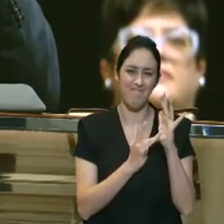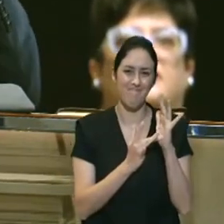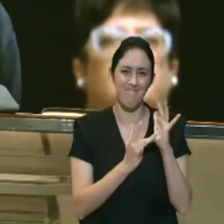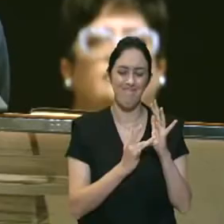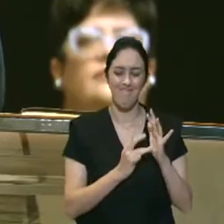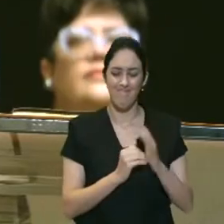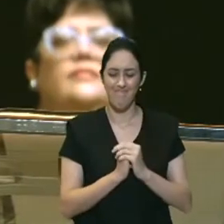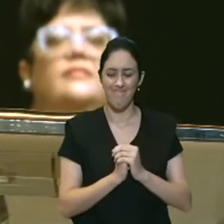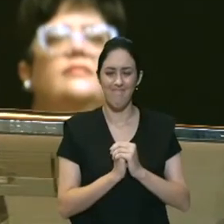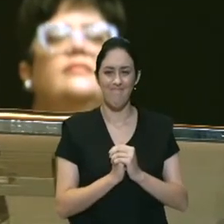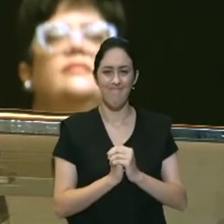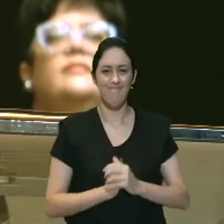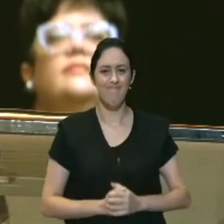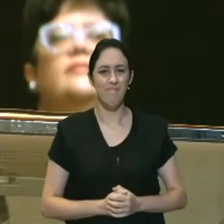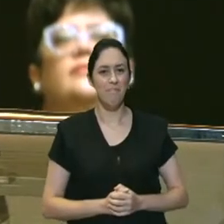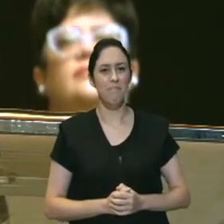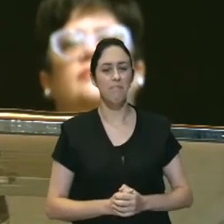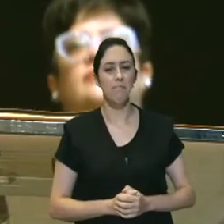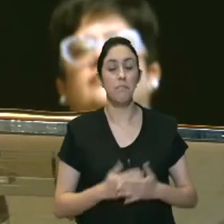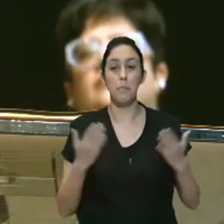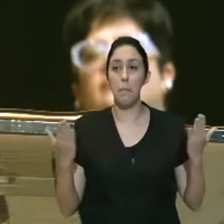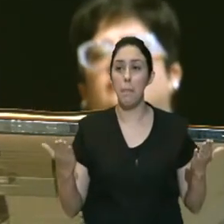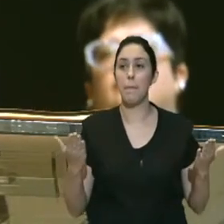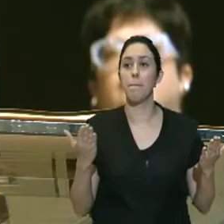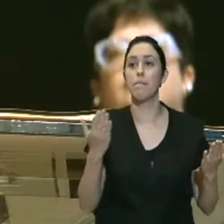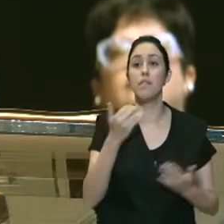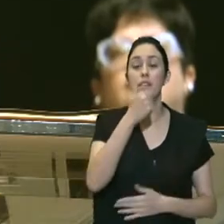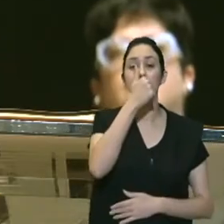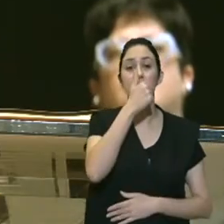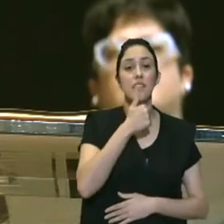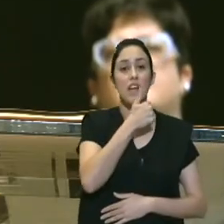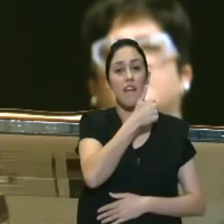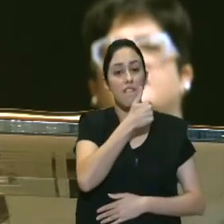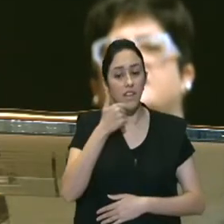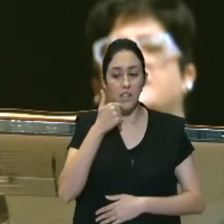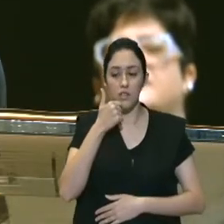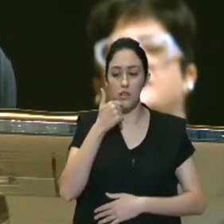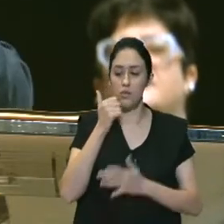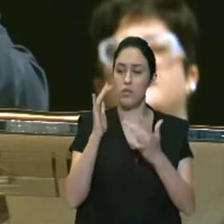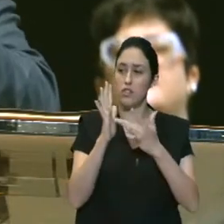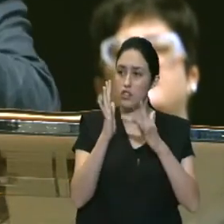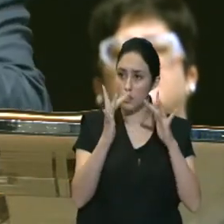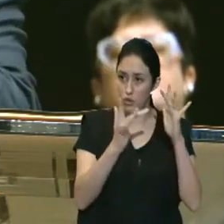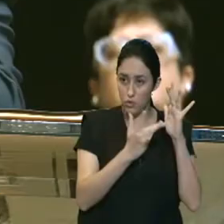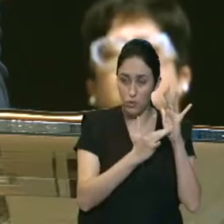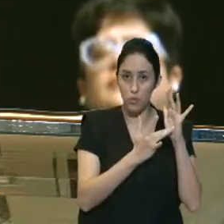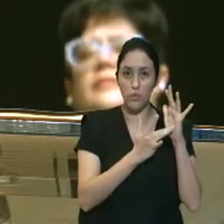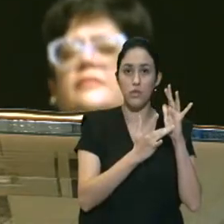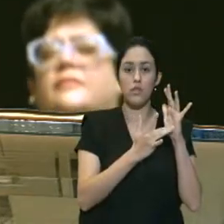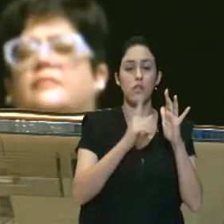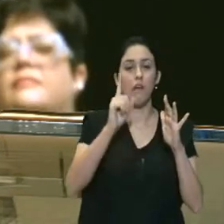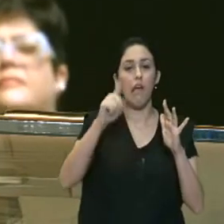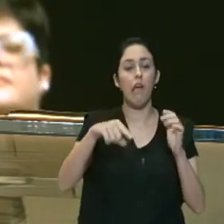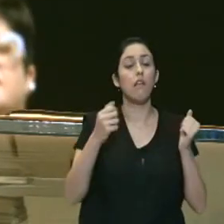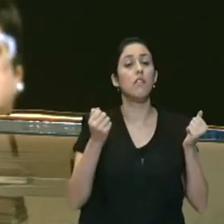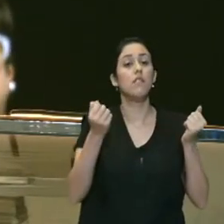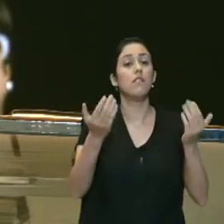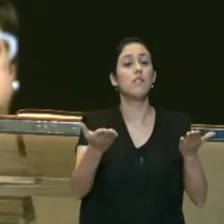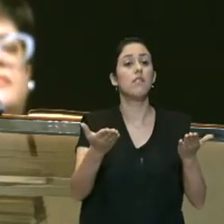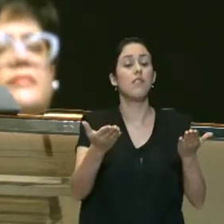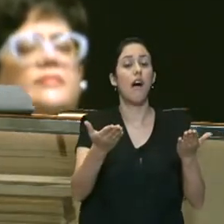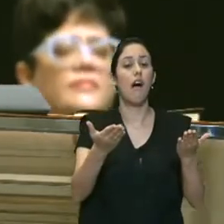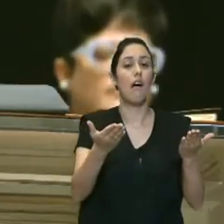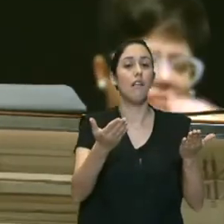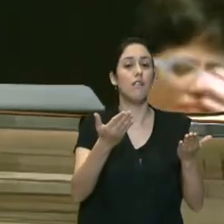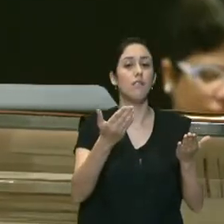esse sacrifício de Jesus esse ao qual nós falamos que nos dá oportunidade de sermos sacrifícios